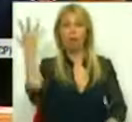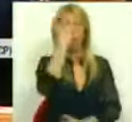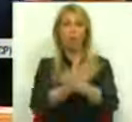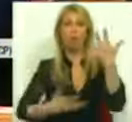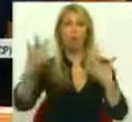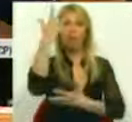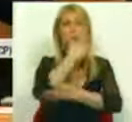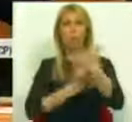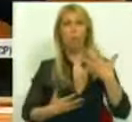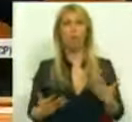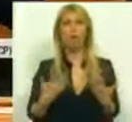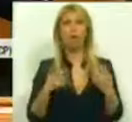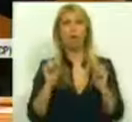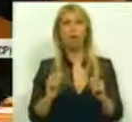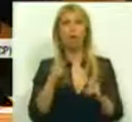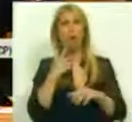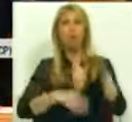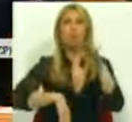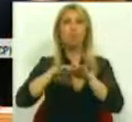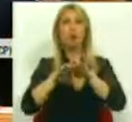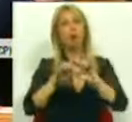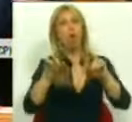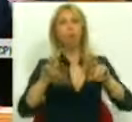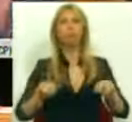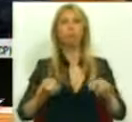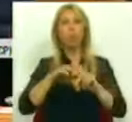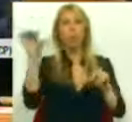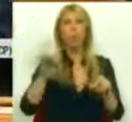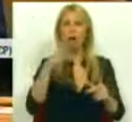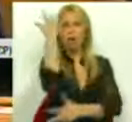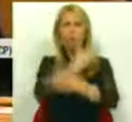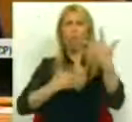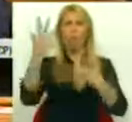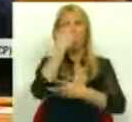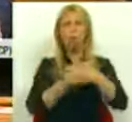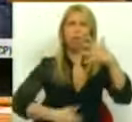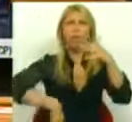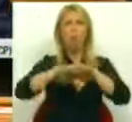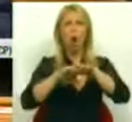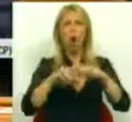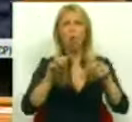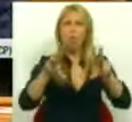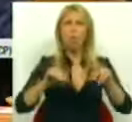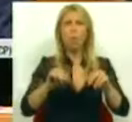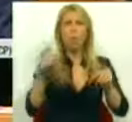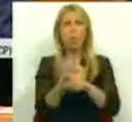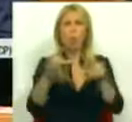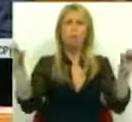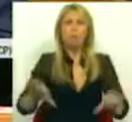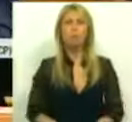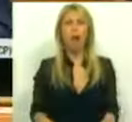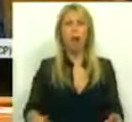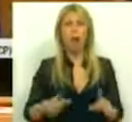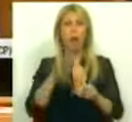a cura com o mal. Confunde a cura com o mal. A sequência com a causa.